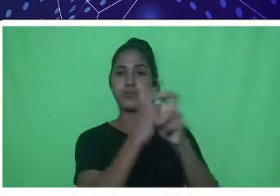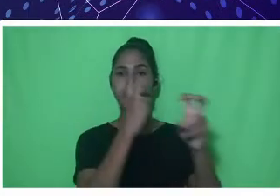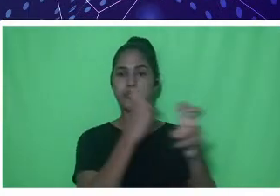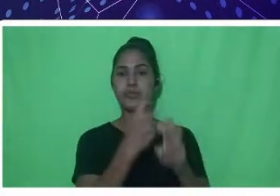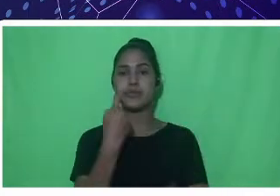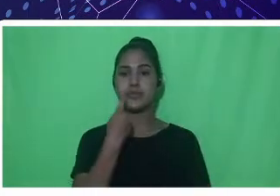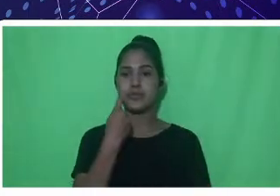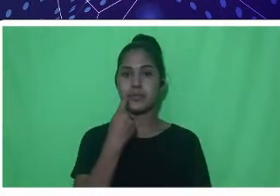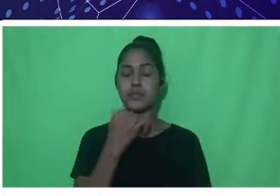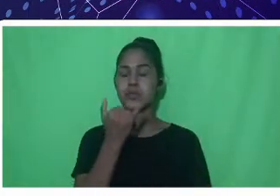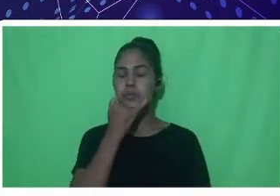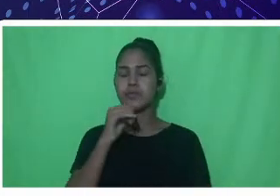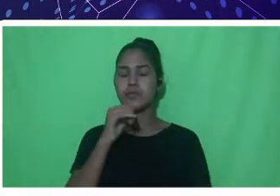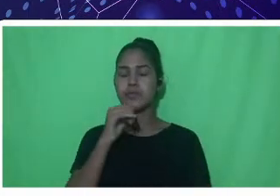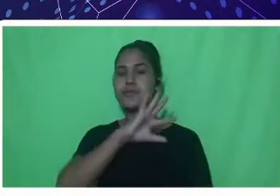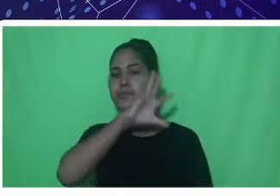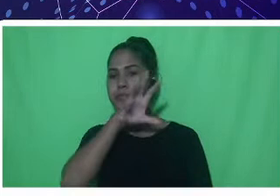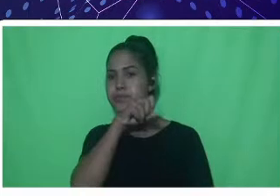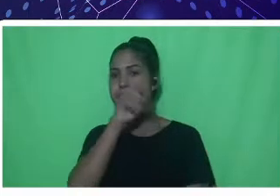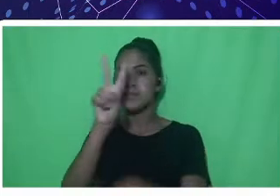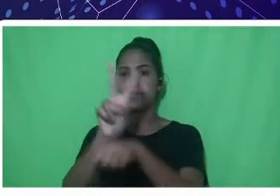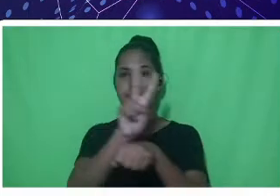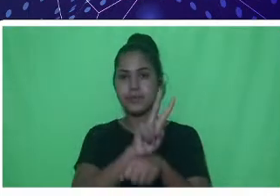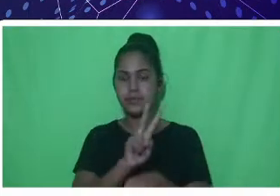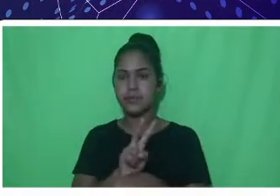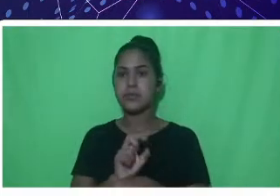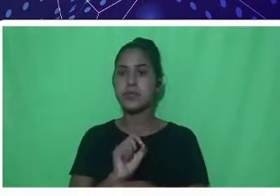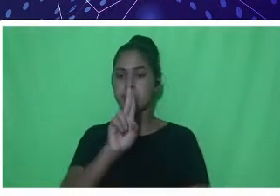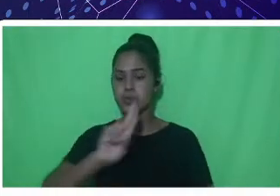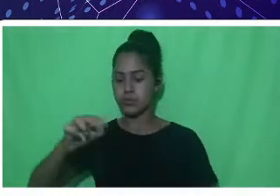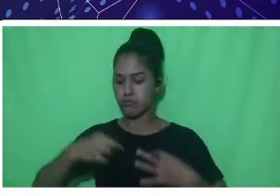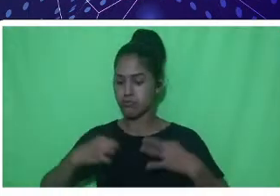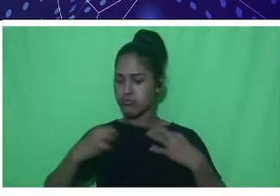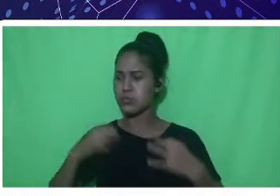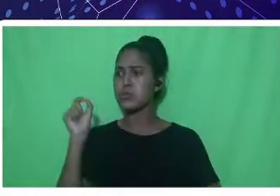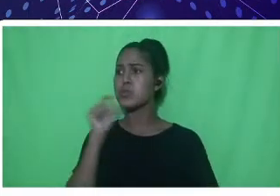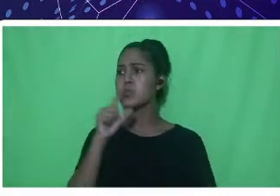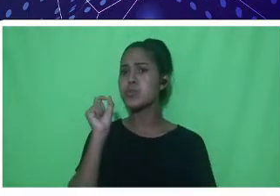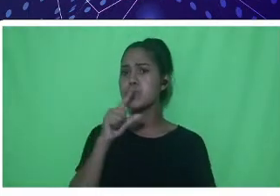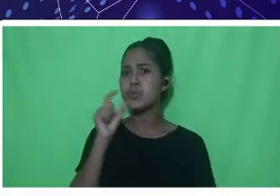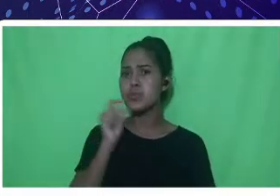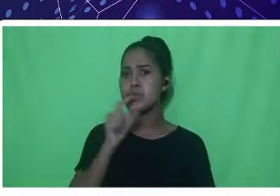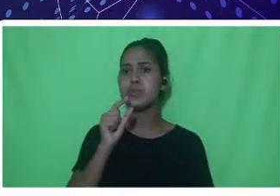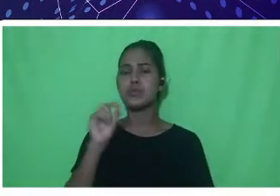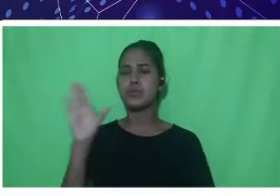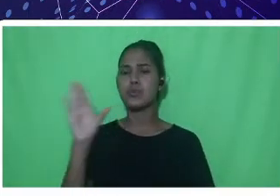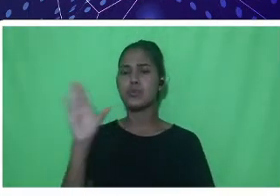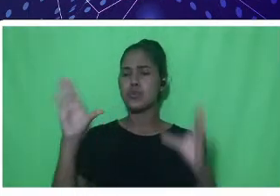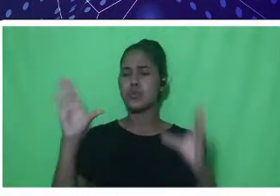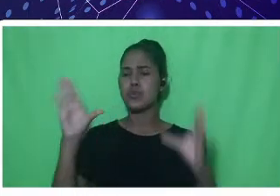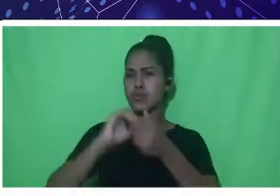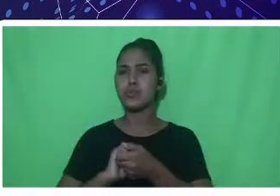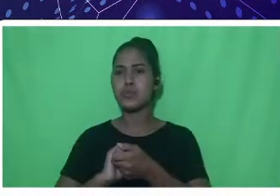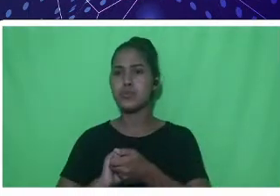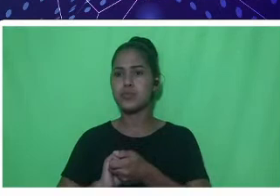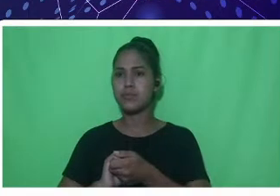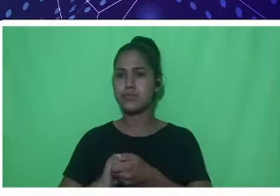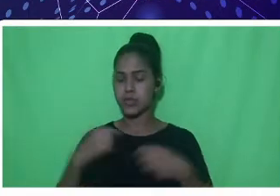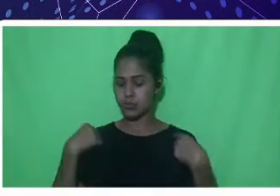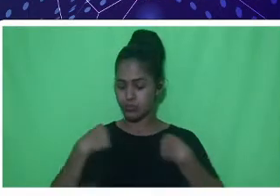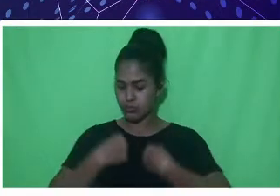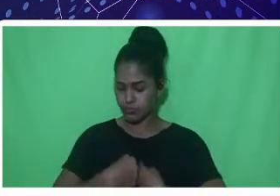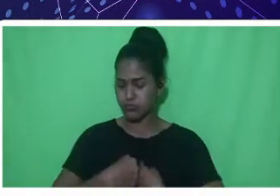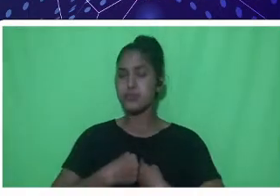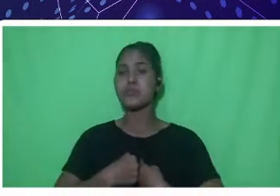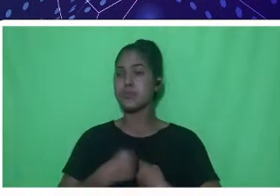Estou usando uma camisa de cor azul, azul escuro, em formato de V, minha parede é